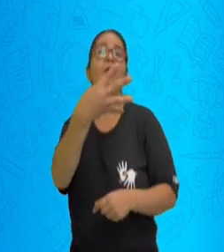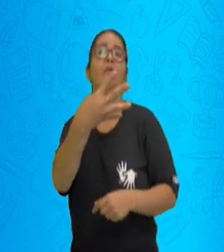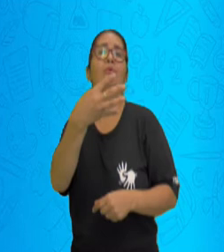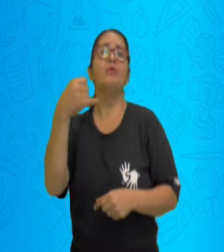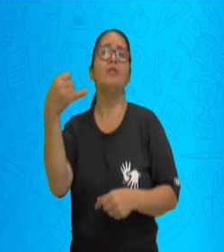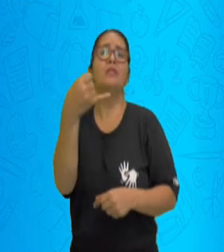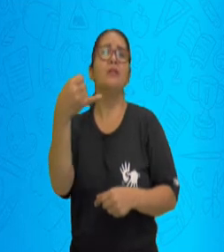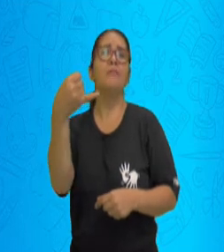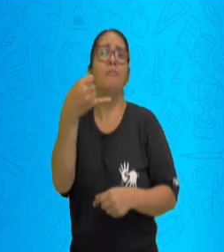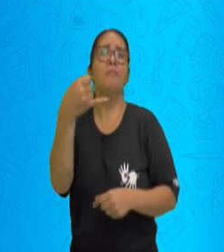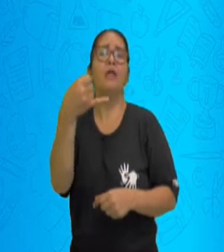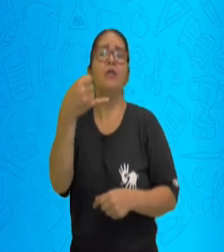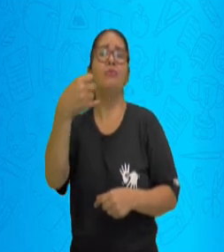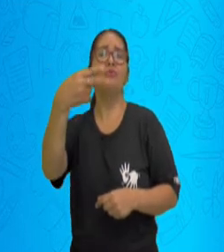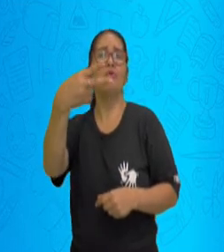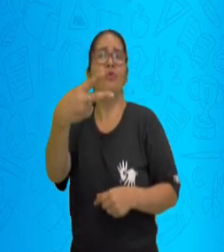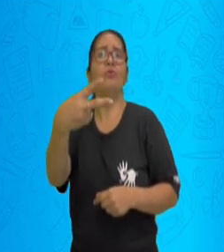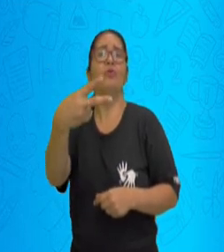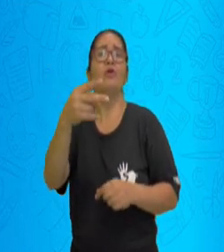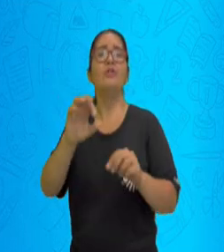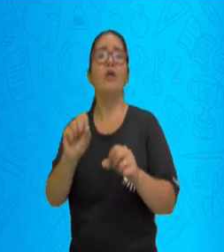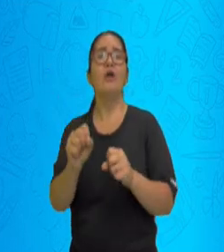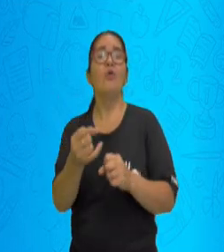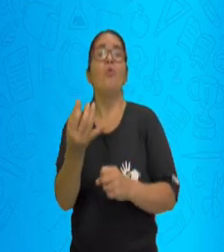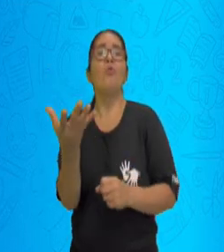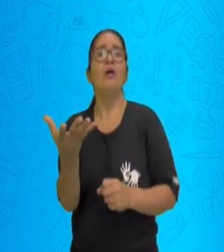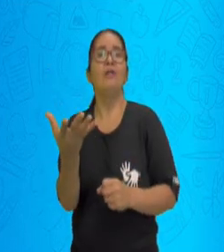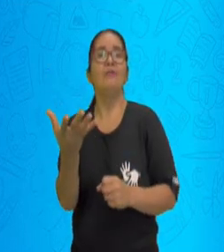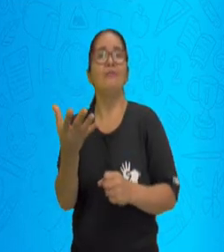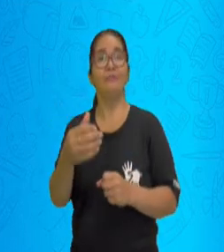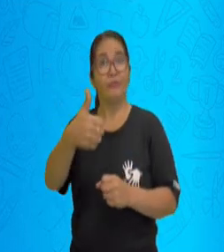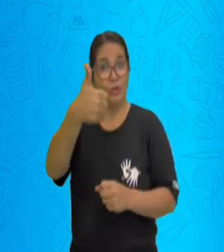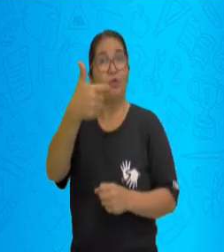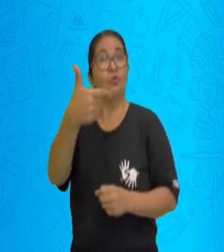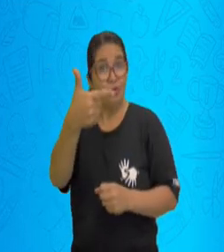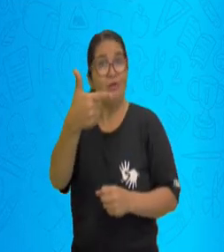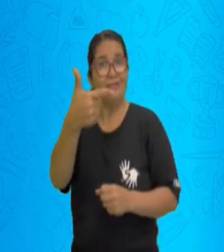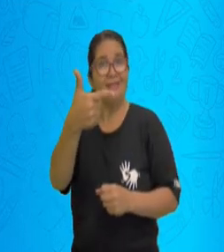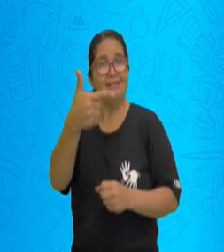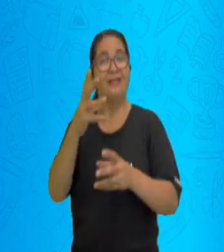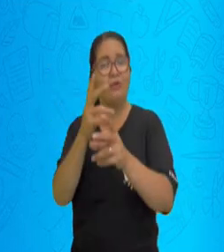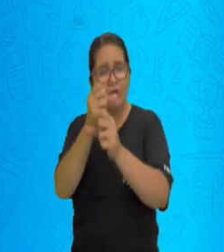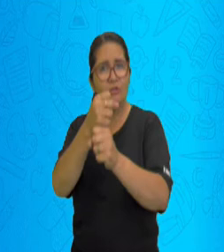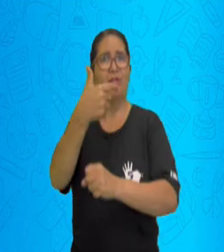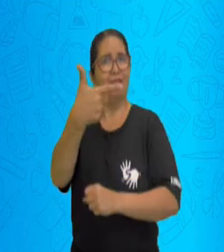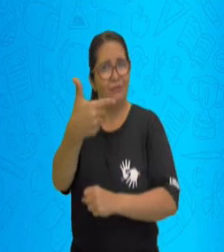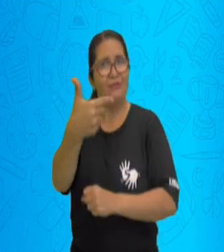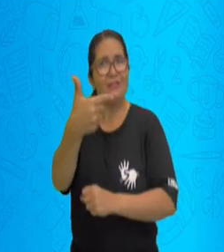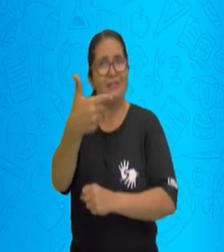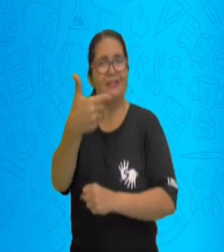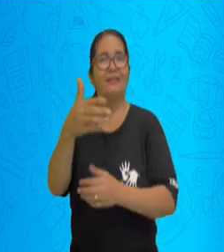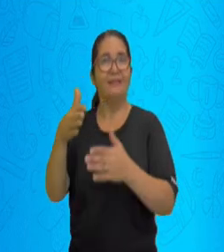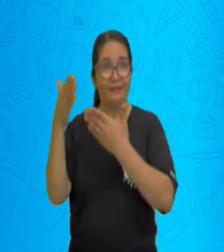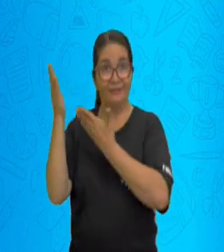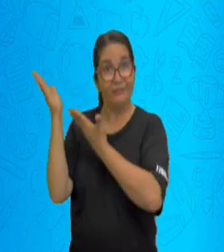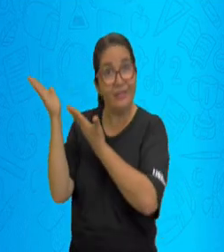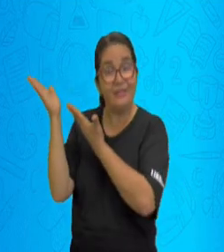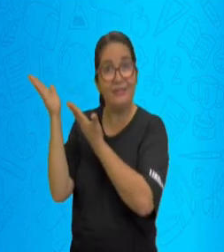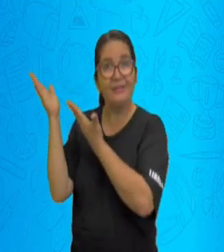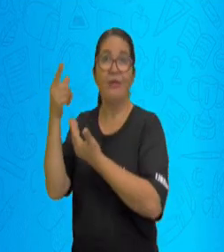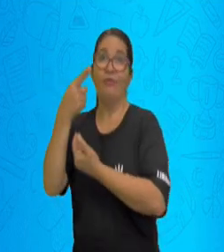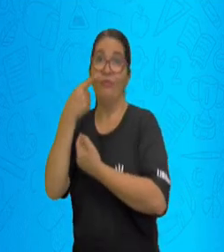posso fazer também 8 mais 4, que vai dar o resultado de 12.